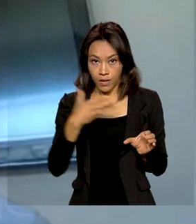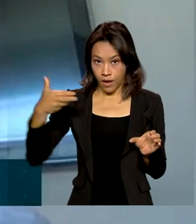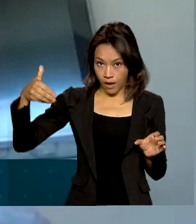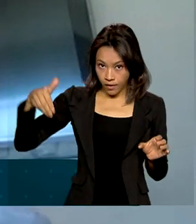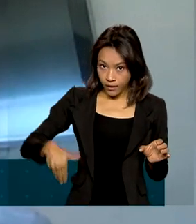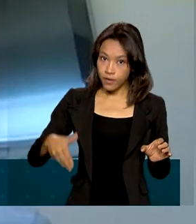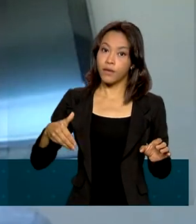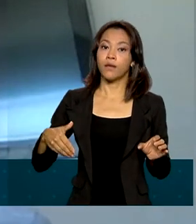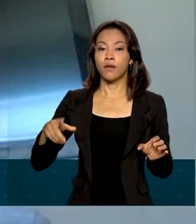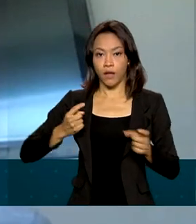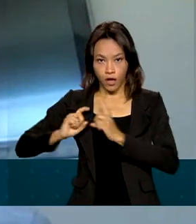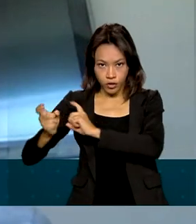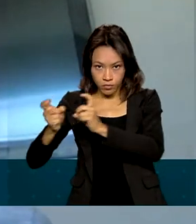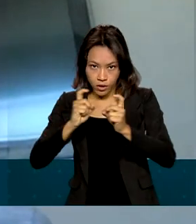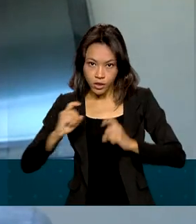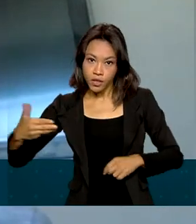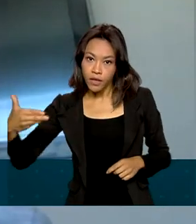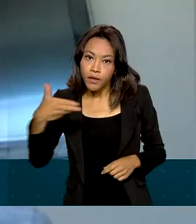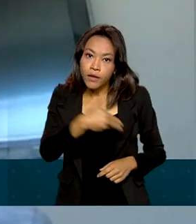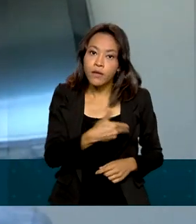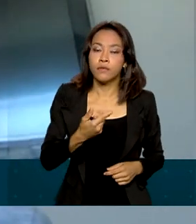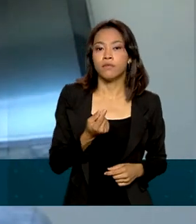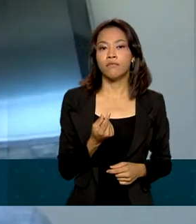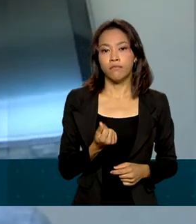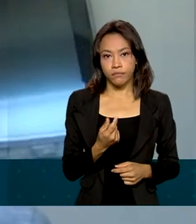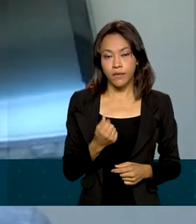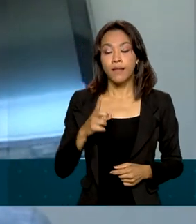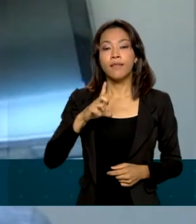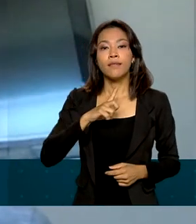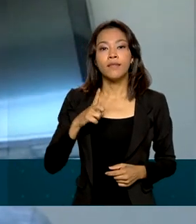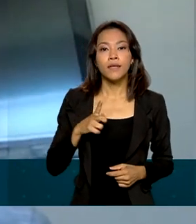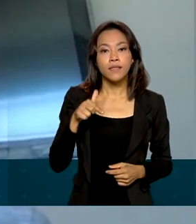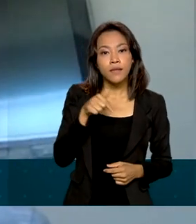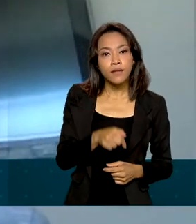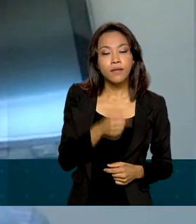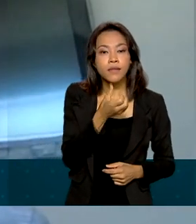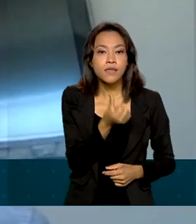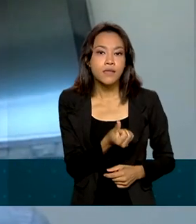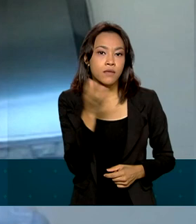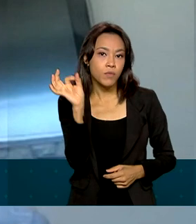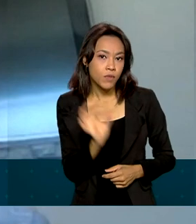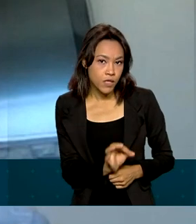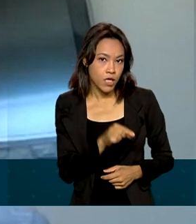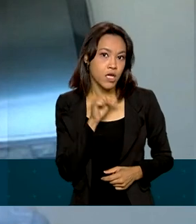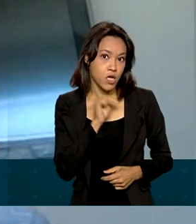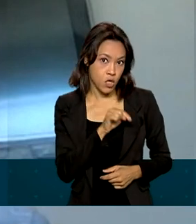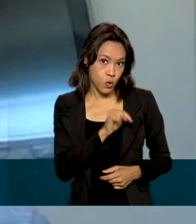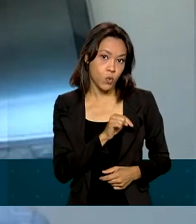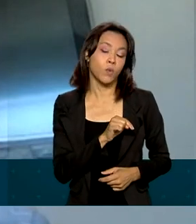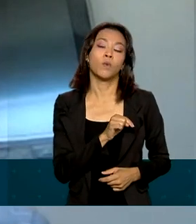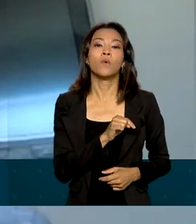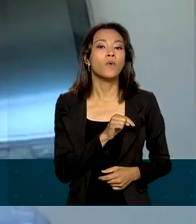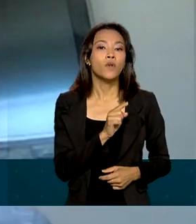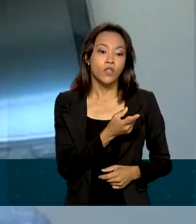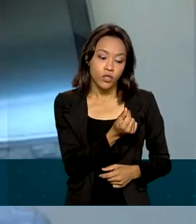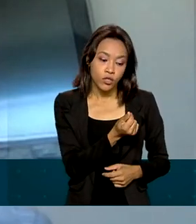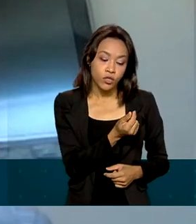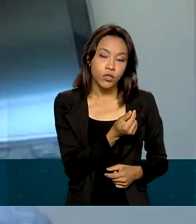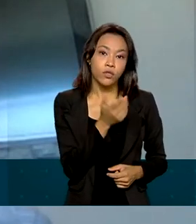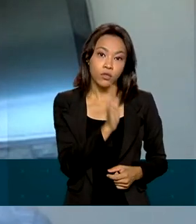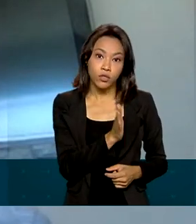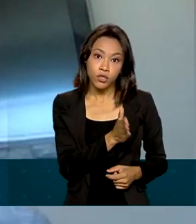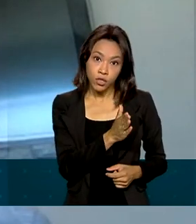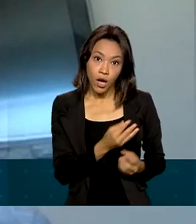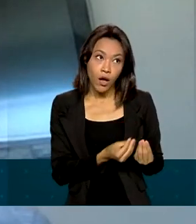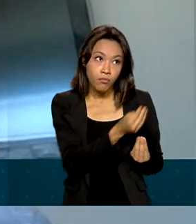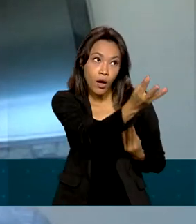administramos, já tem 76% do seu total de recursos na mão dos agentes financeiros para